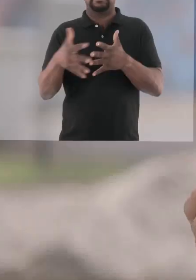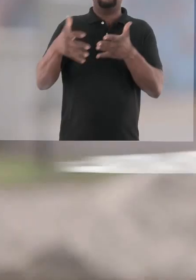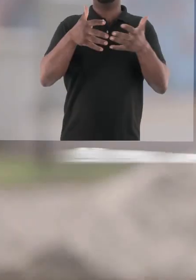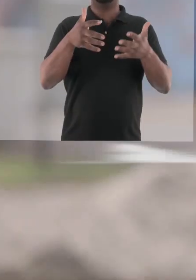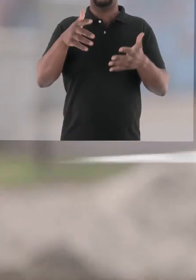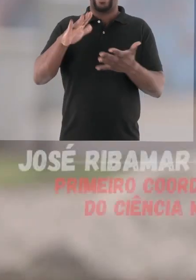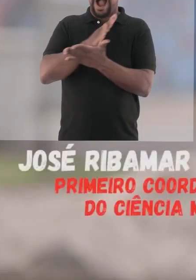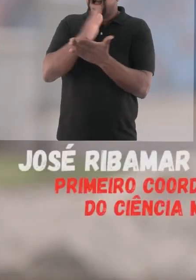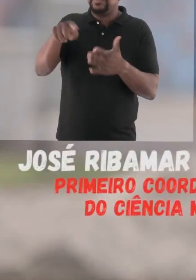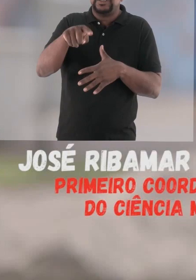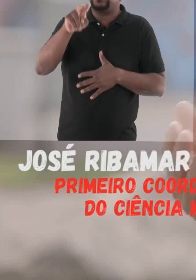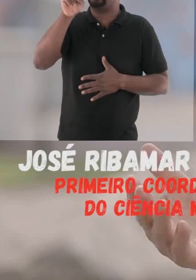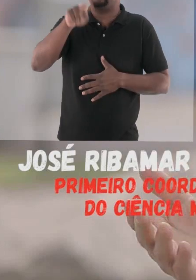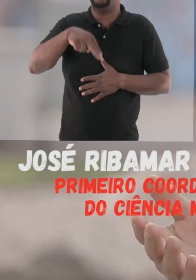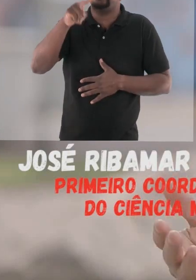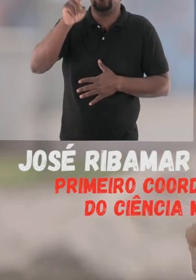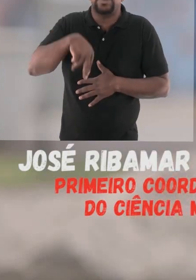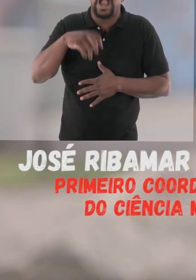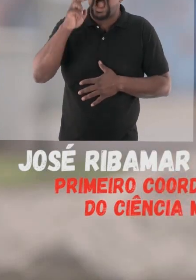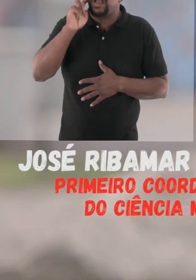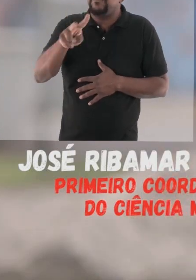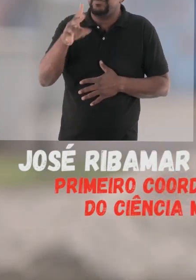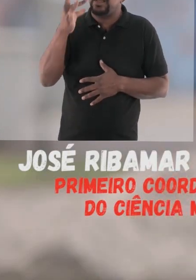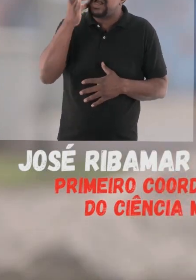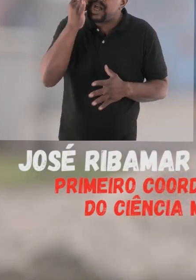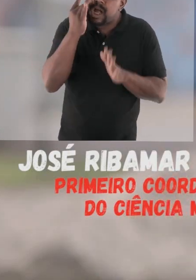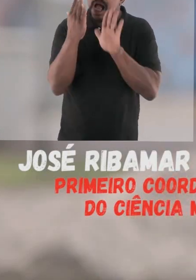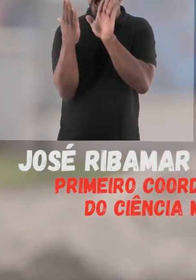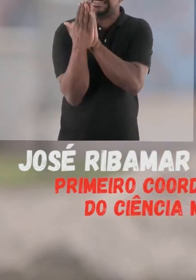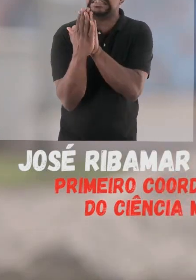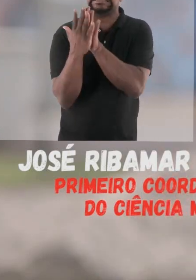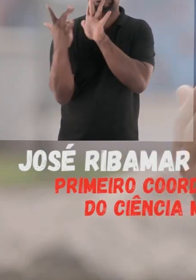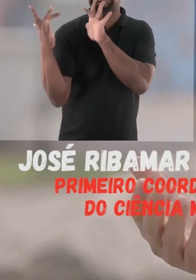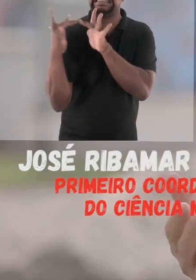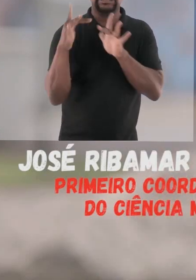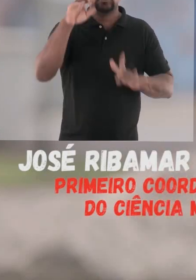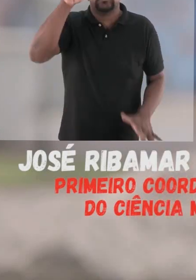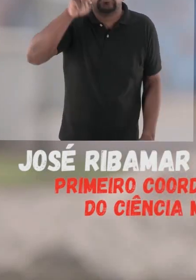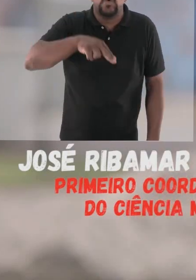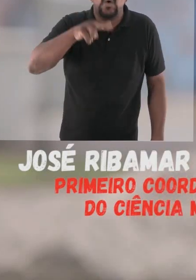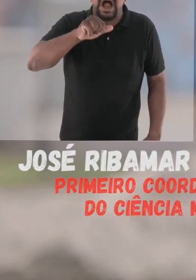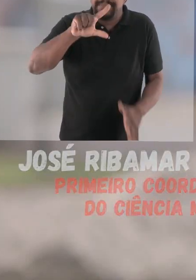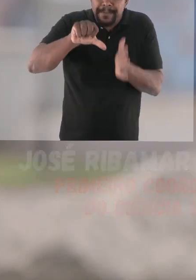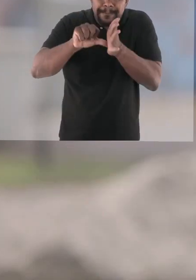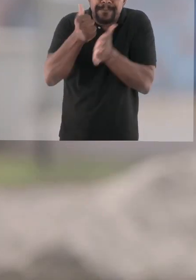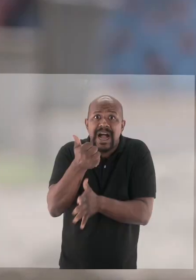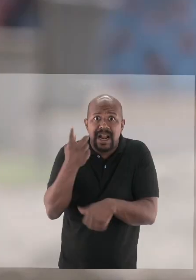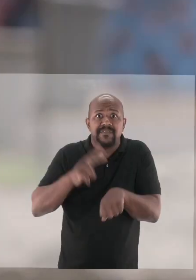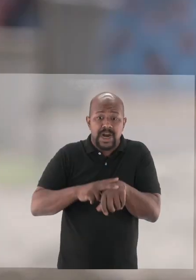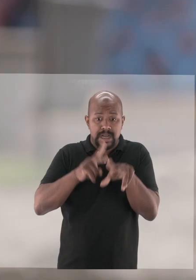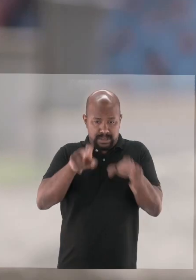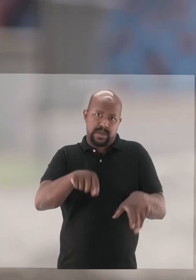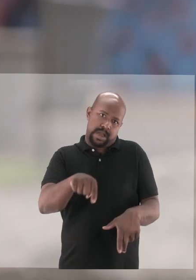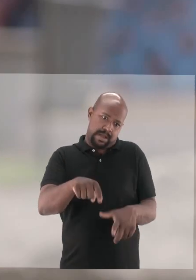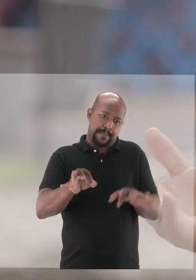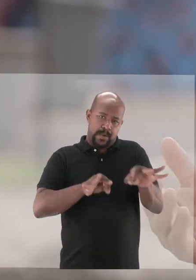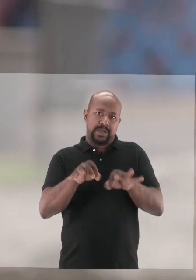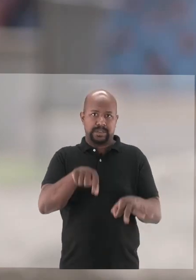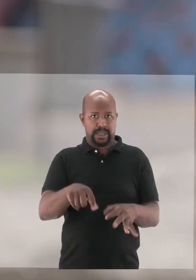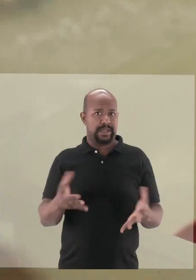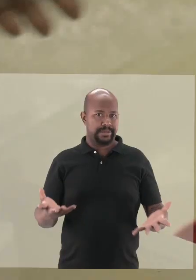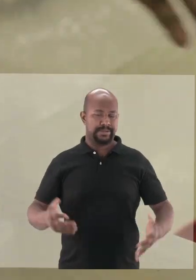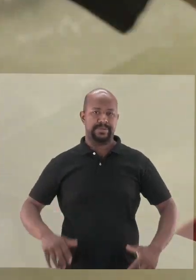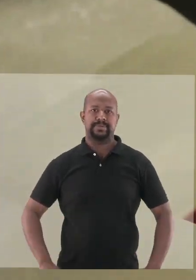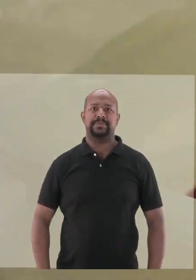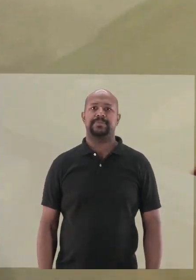tiveram acesso a esse tipo de divulgação científica e de contato com a cultura científica, como esses